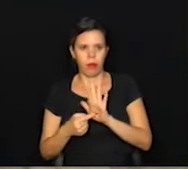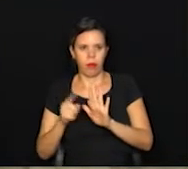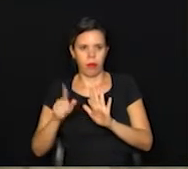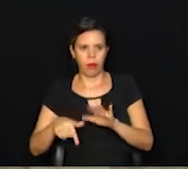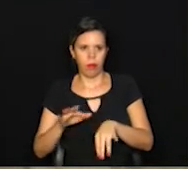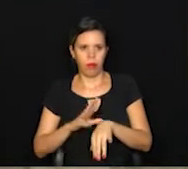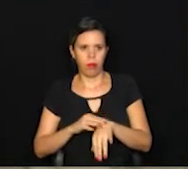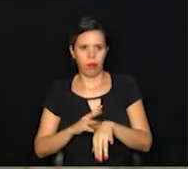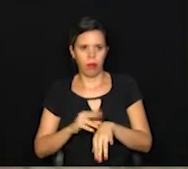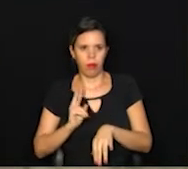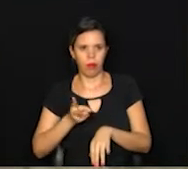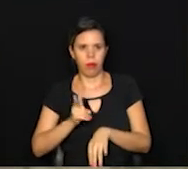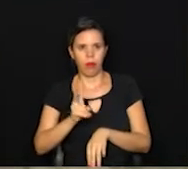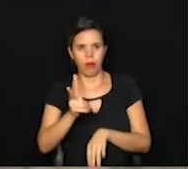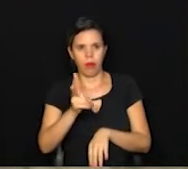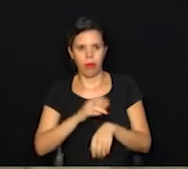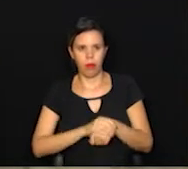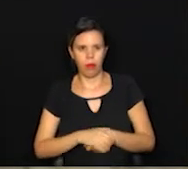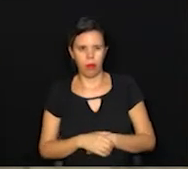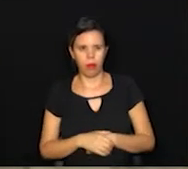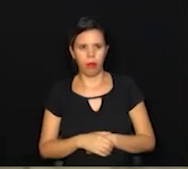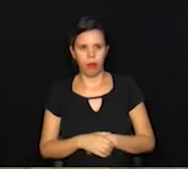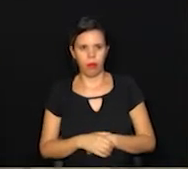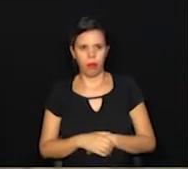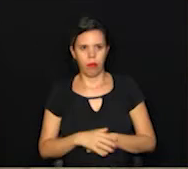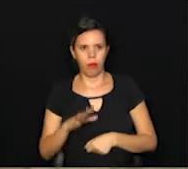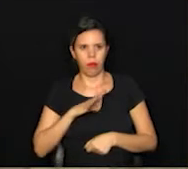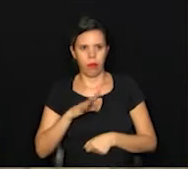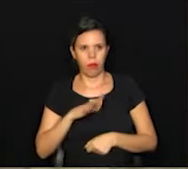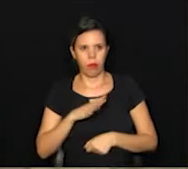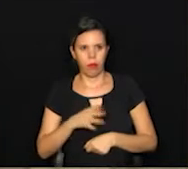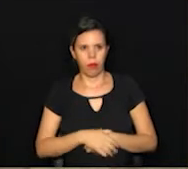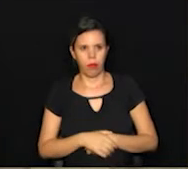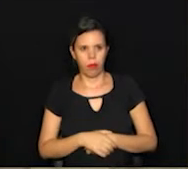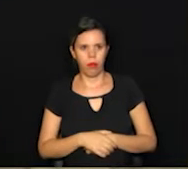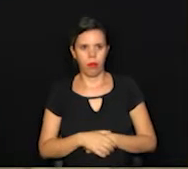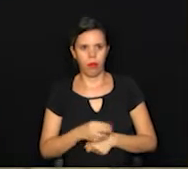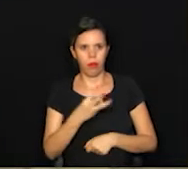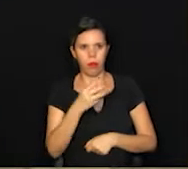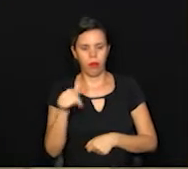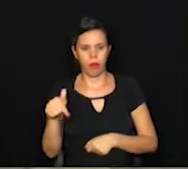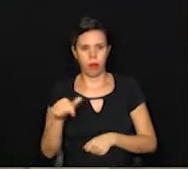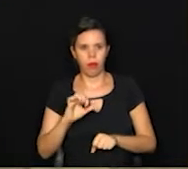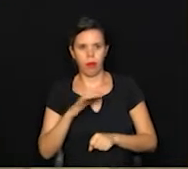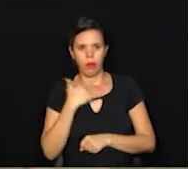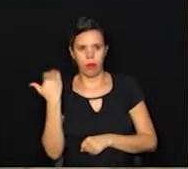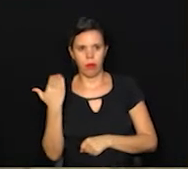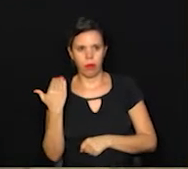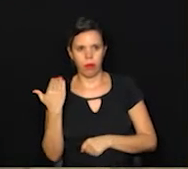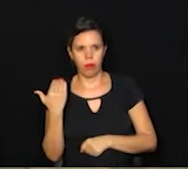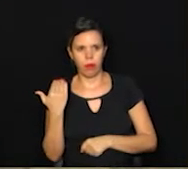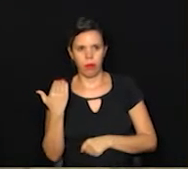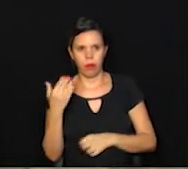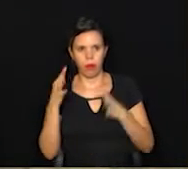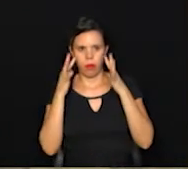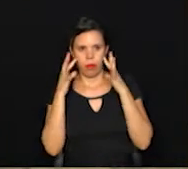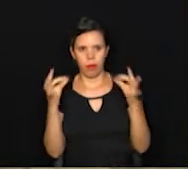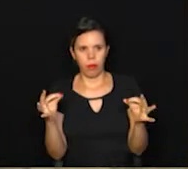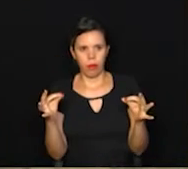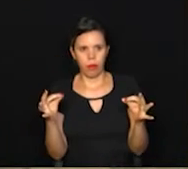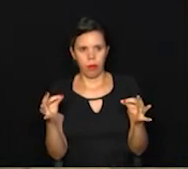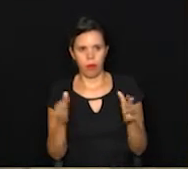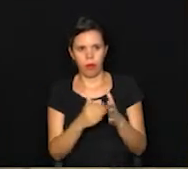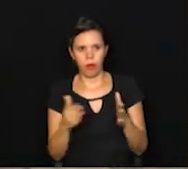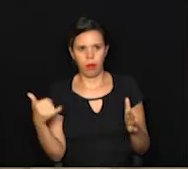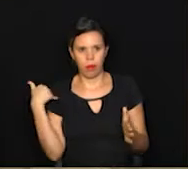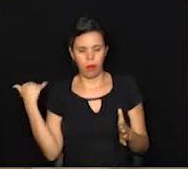doença lá continua circulando por toda a cidade. 37 óbitos. Chama atenção para a